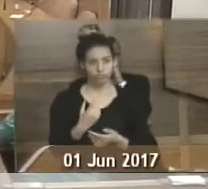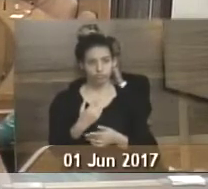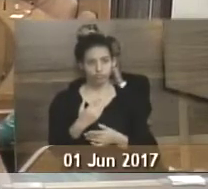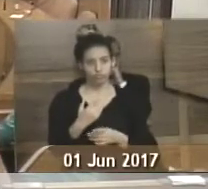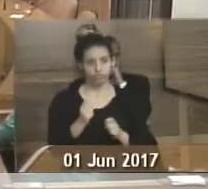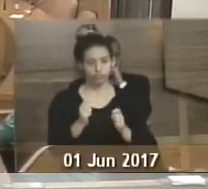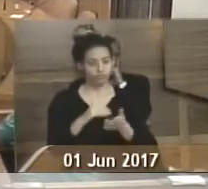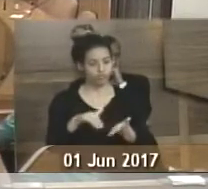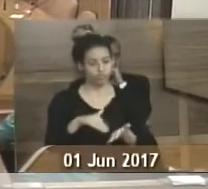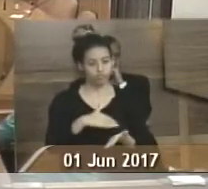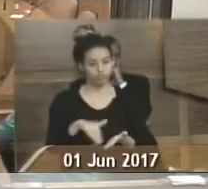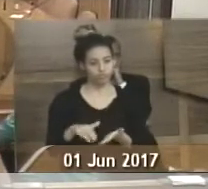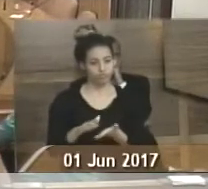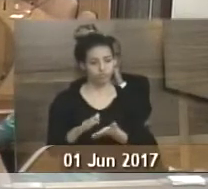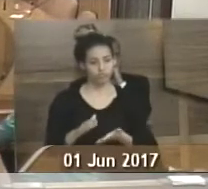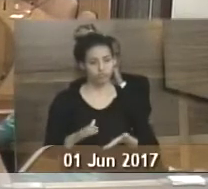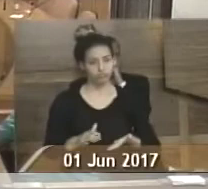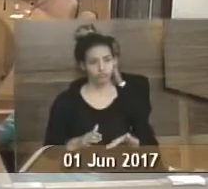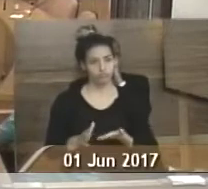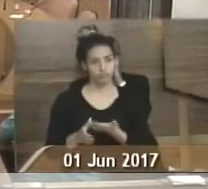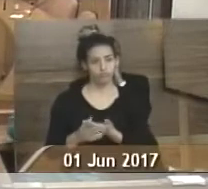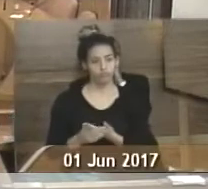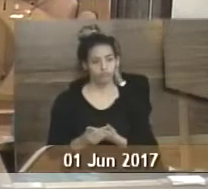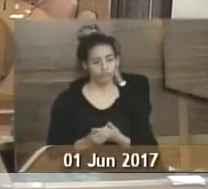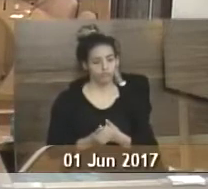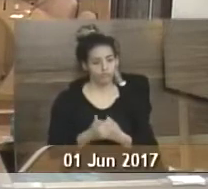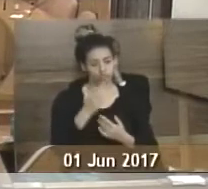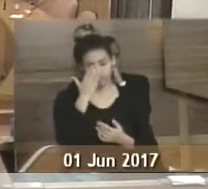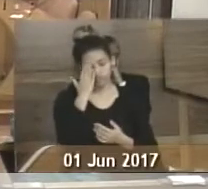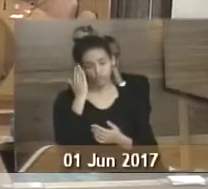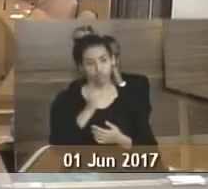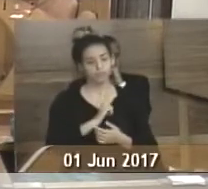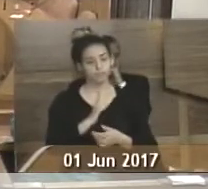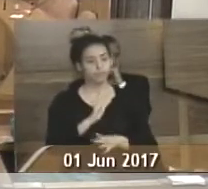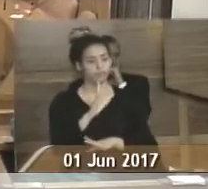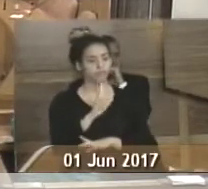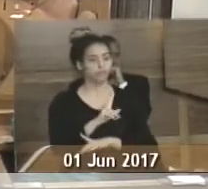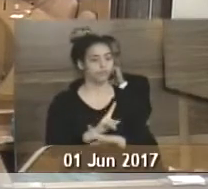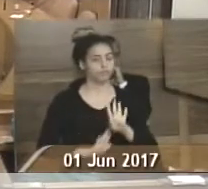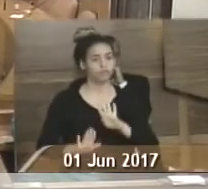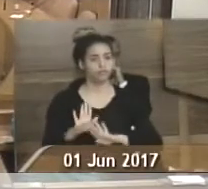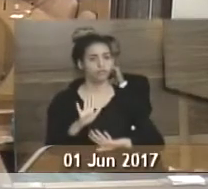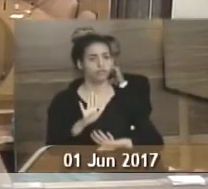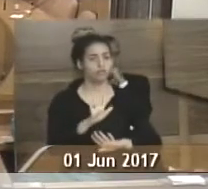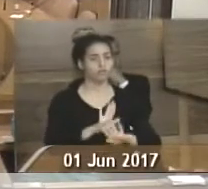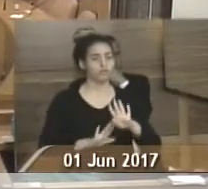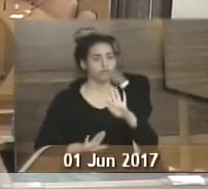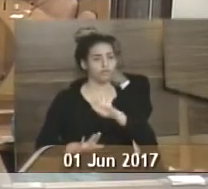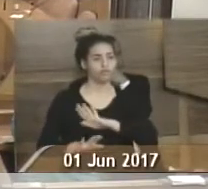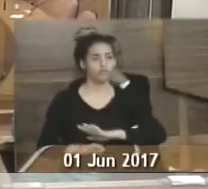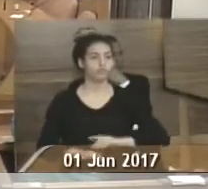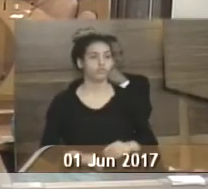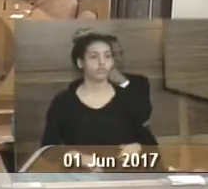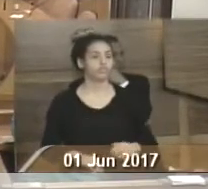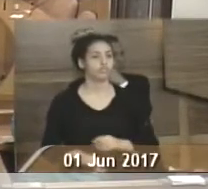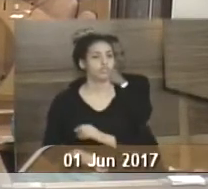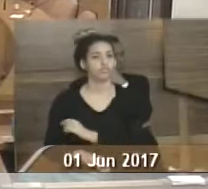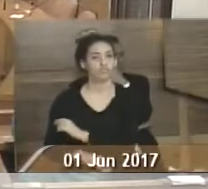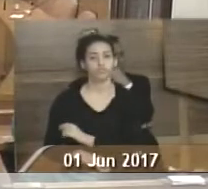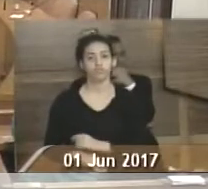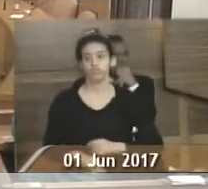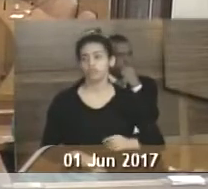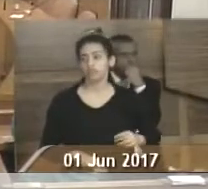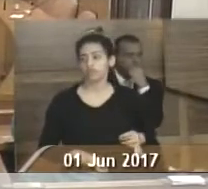os secretários. Veio o controlador, que muito bem nos respondeu a